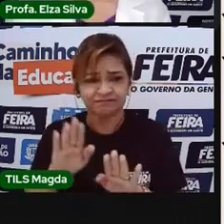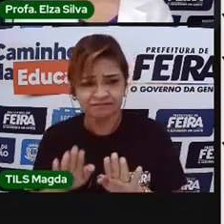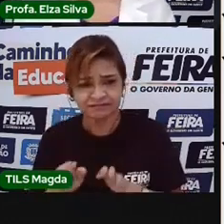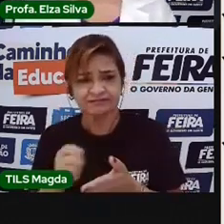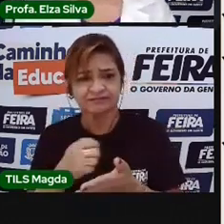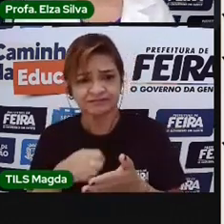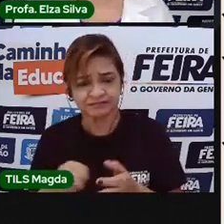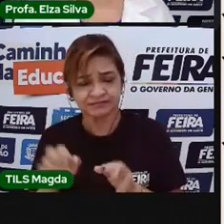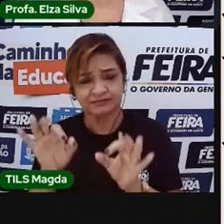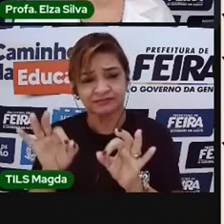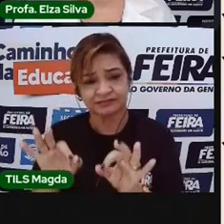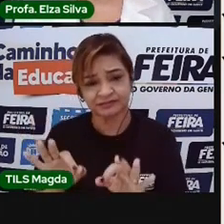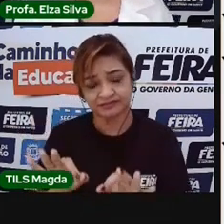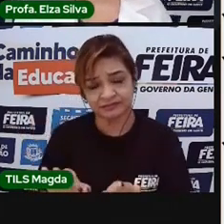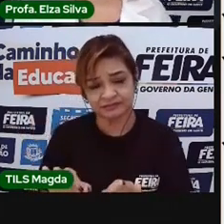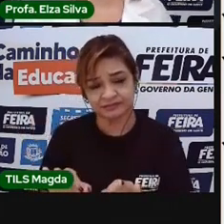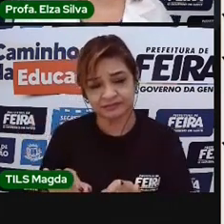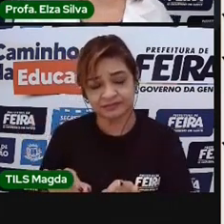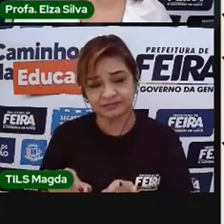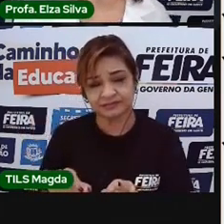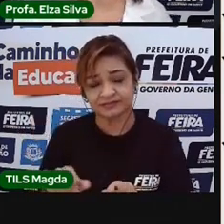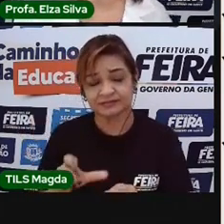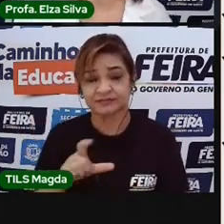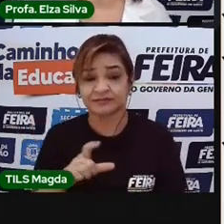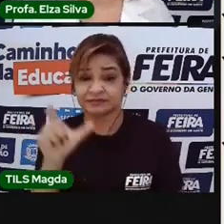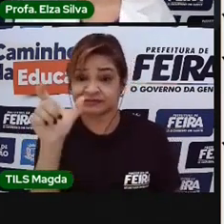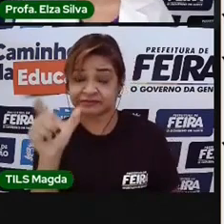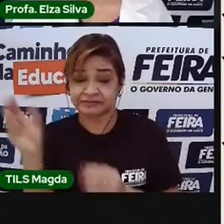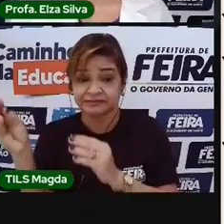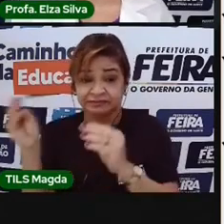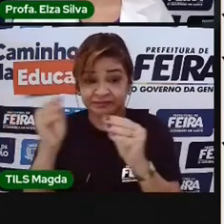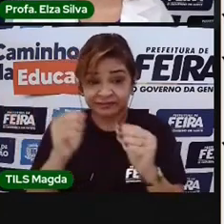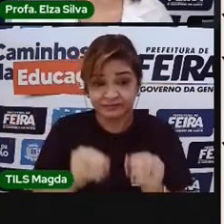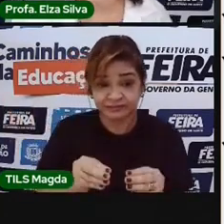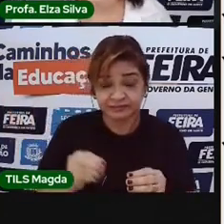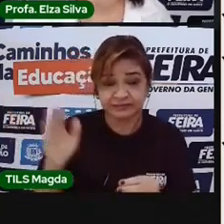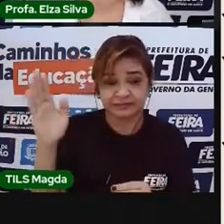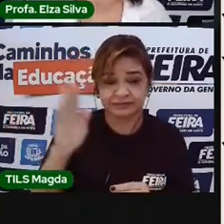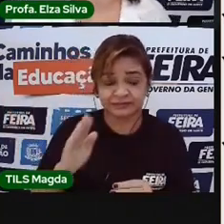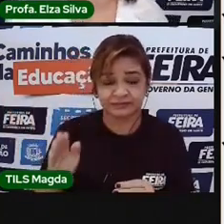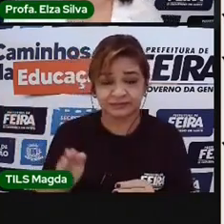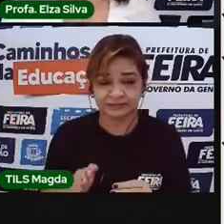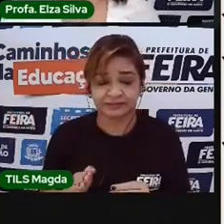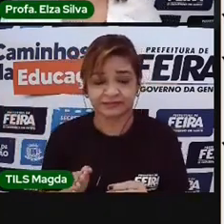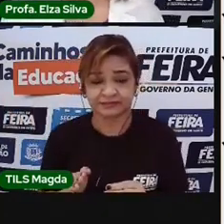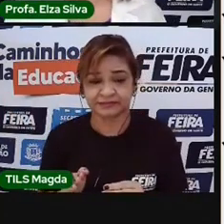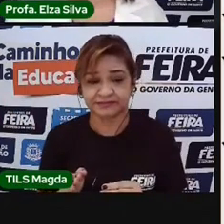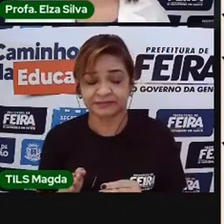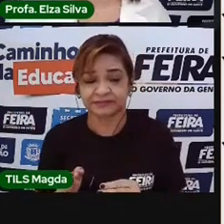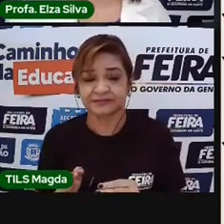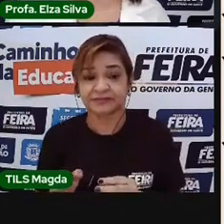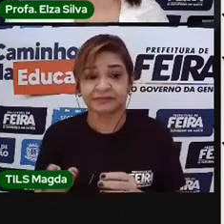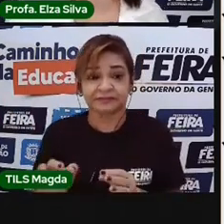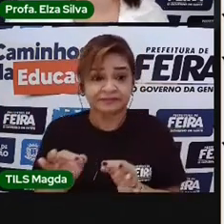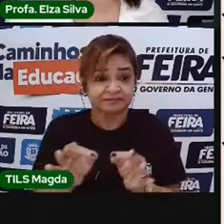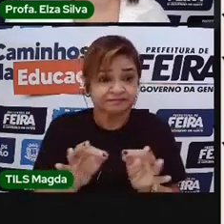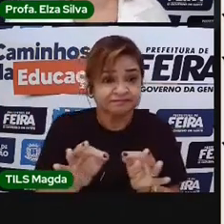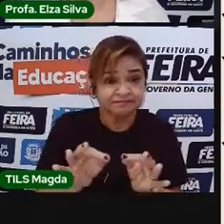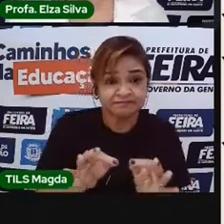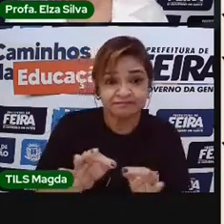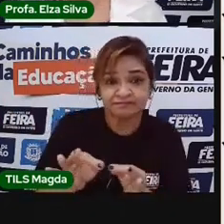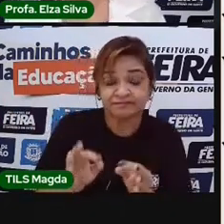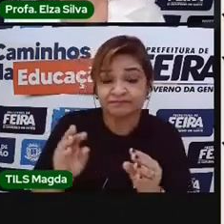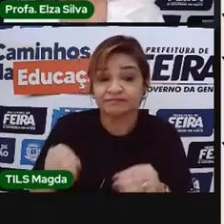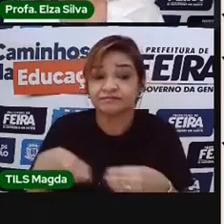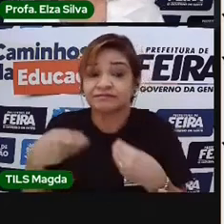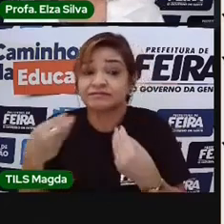há aquelas palavrinhas que chegam no Brasil e elas são adaptadas para a nossa língua tanto na maneira de escrever